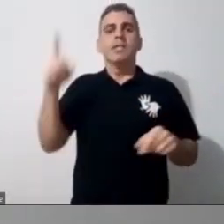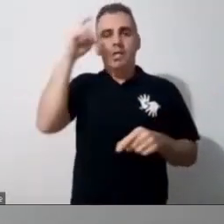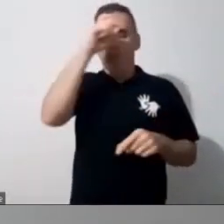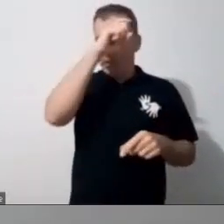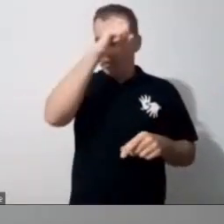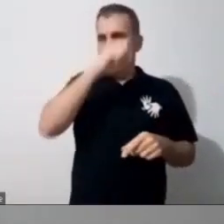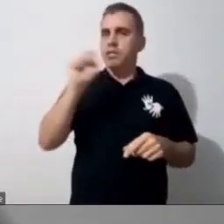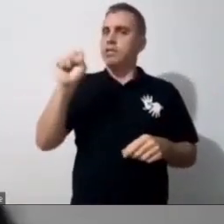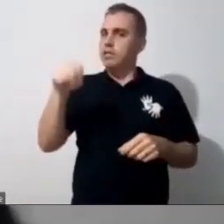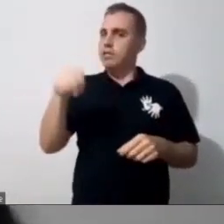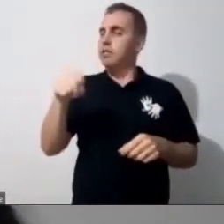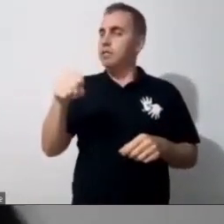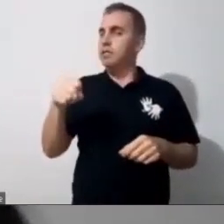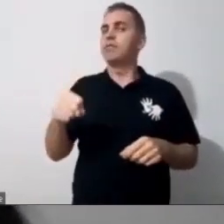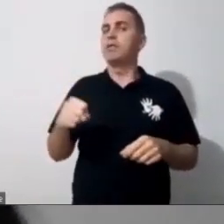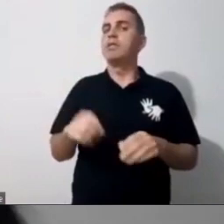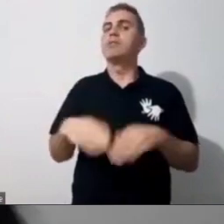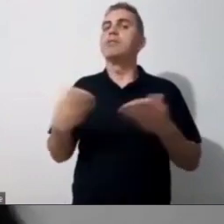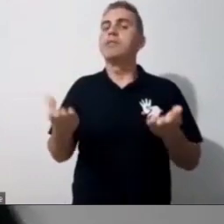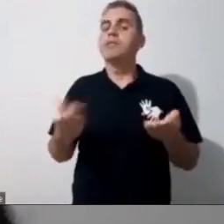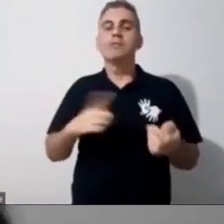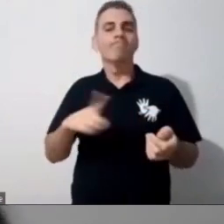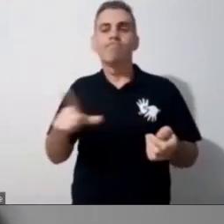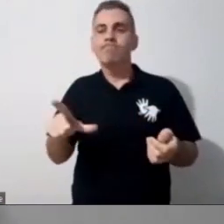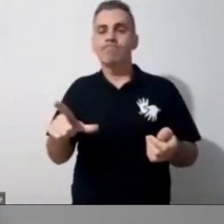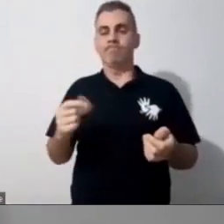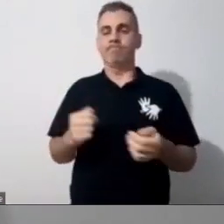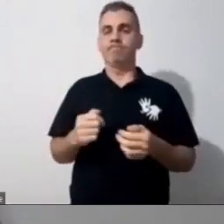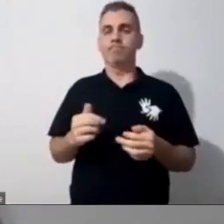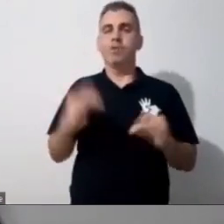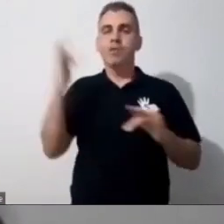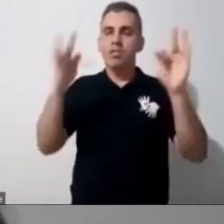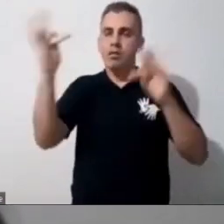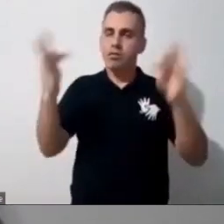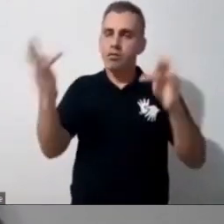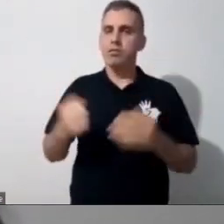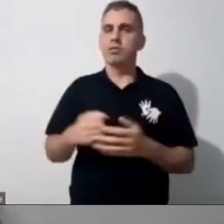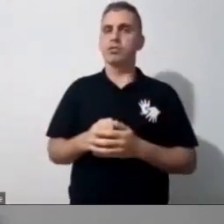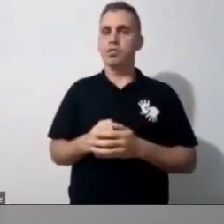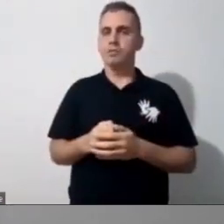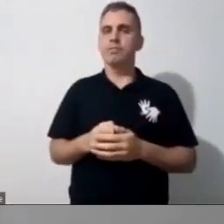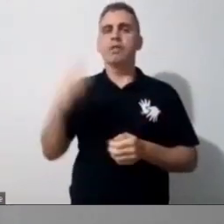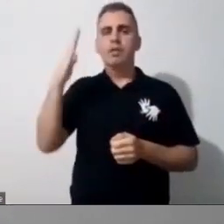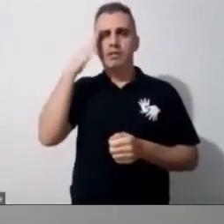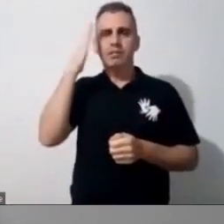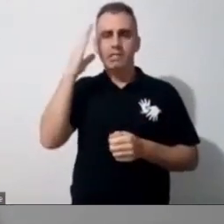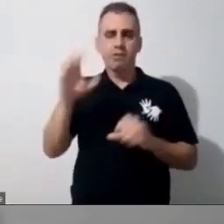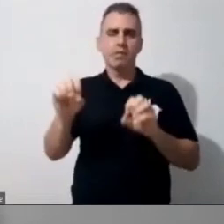gente não tem alguns recursos, quem é da educação especial sabe que a gente